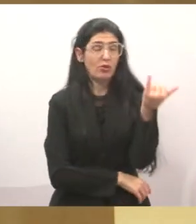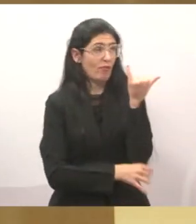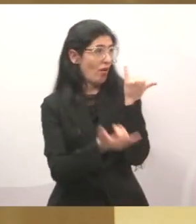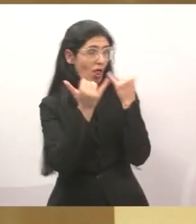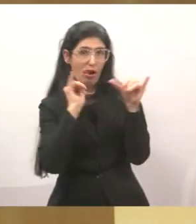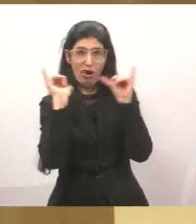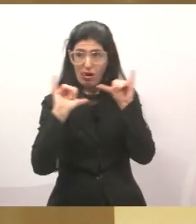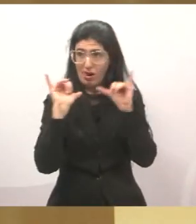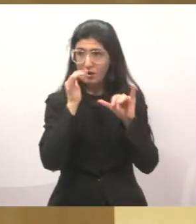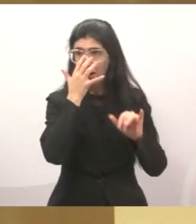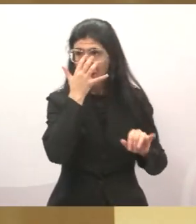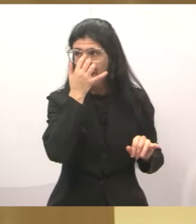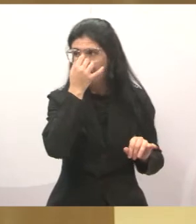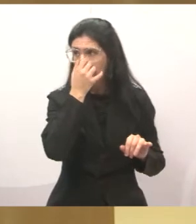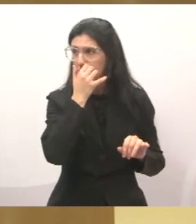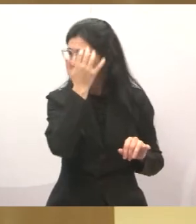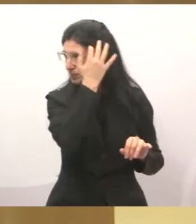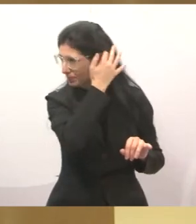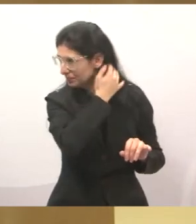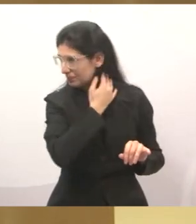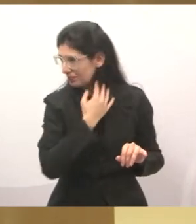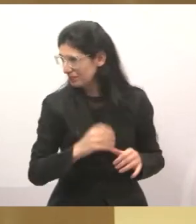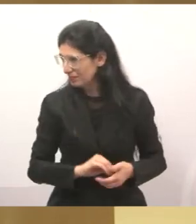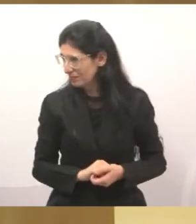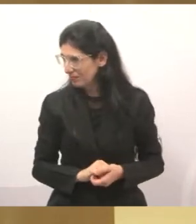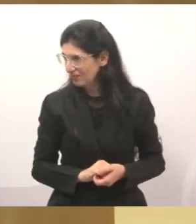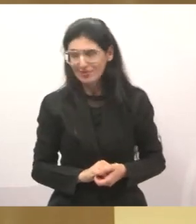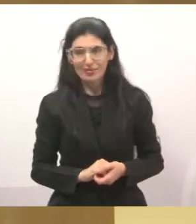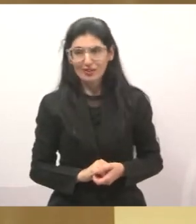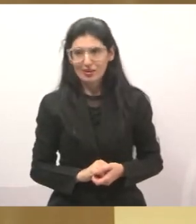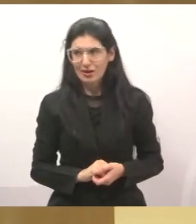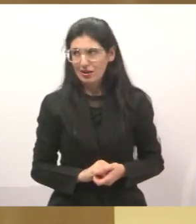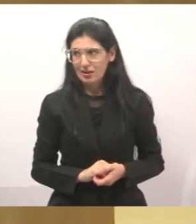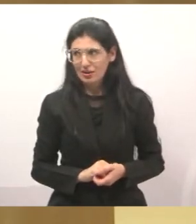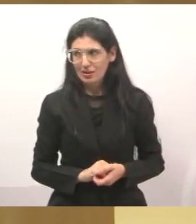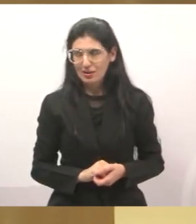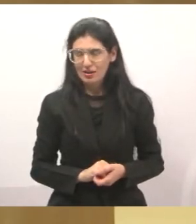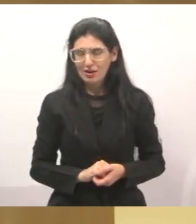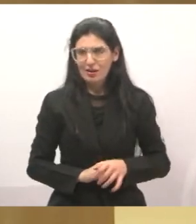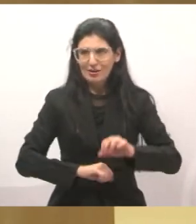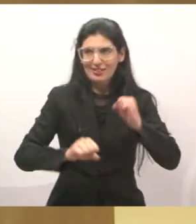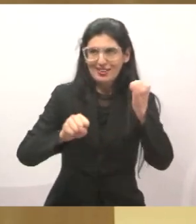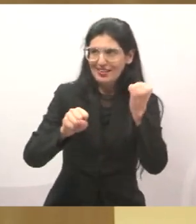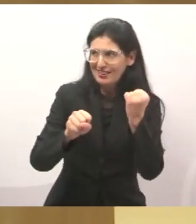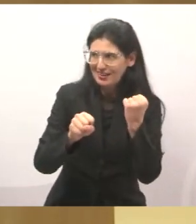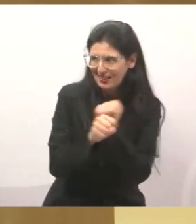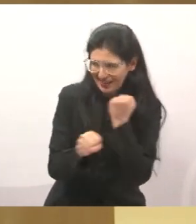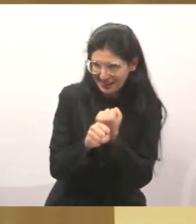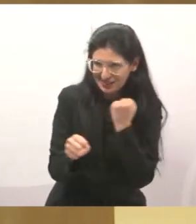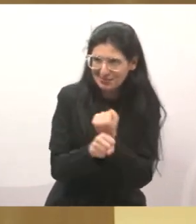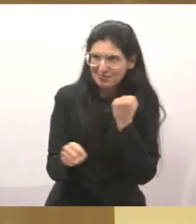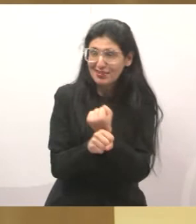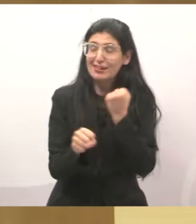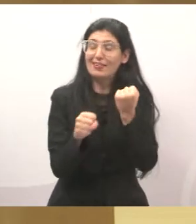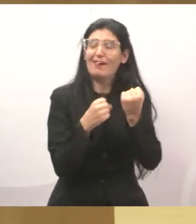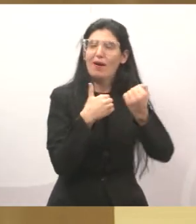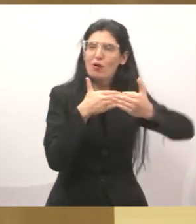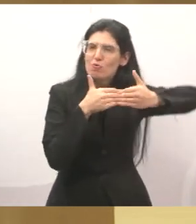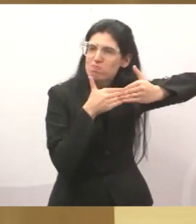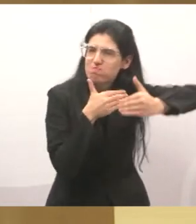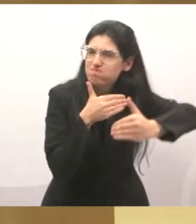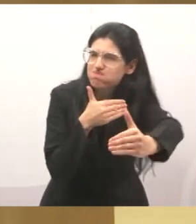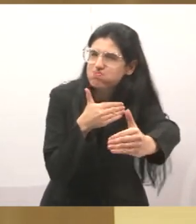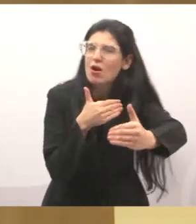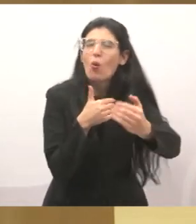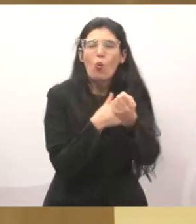inclusive que foi usado, é sempre usado para quem quer entrar, que só se faz obras no último ano, que é ano de eleição,